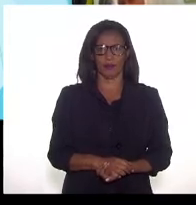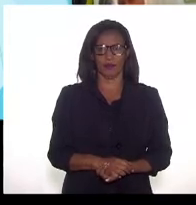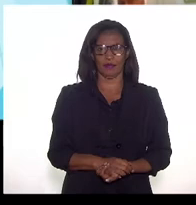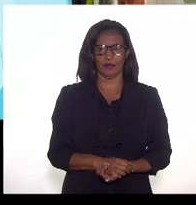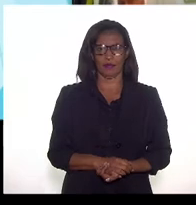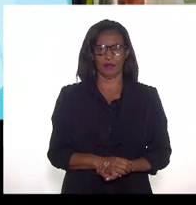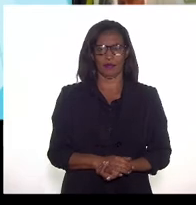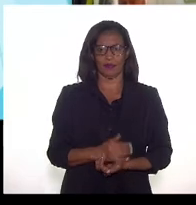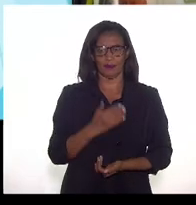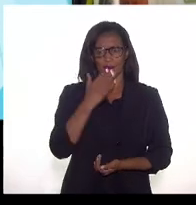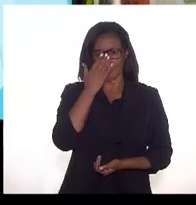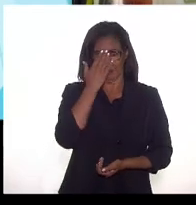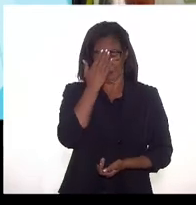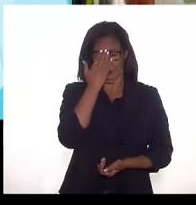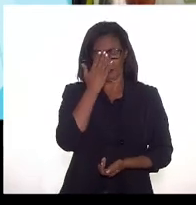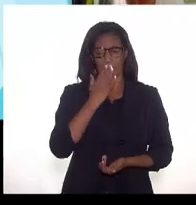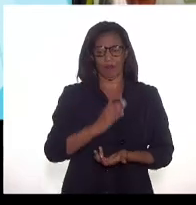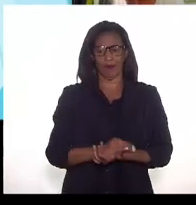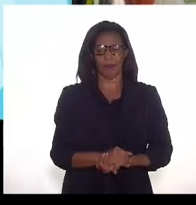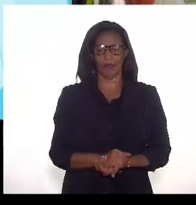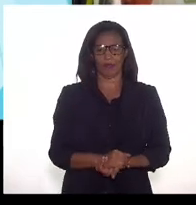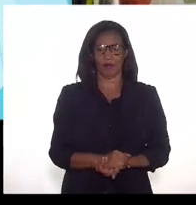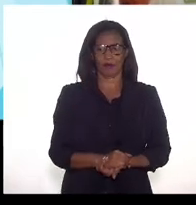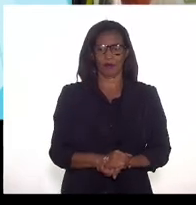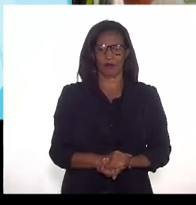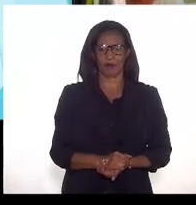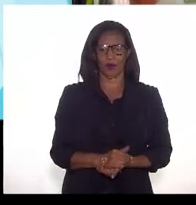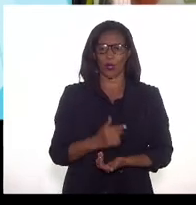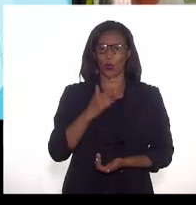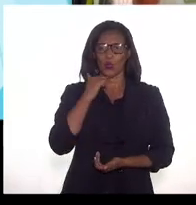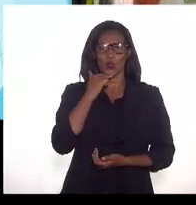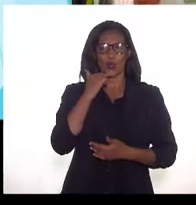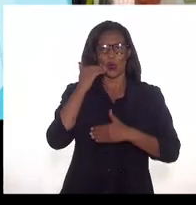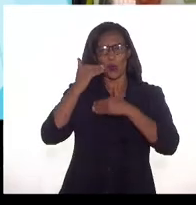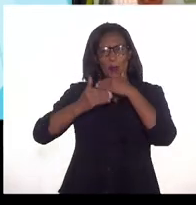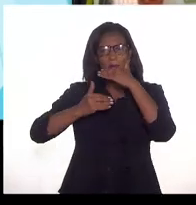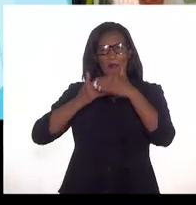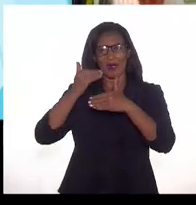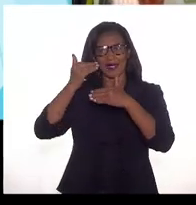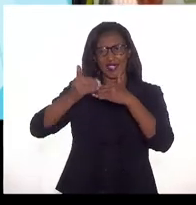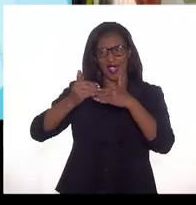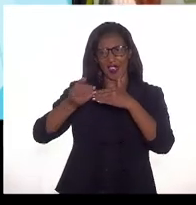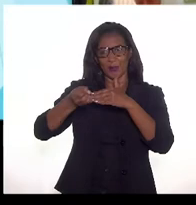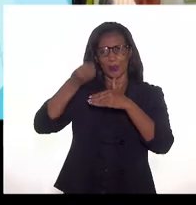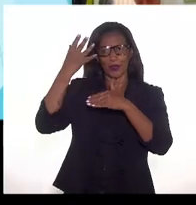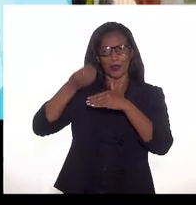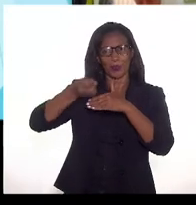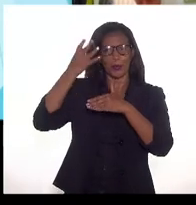A tela não está progredindo. Deixa eu ver aqui como é que eu vou fazer isso.